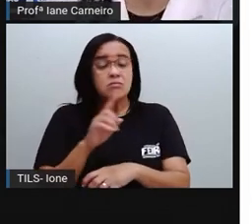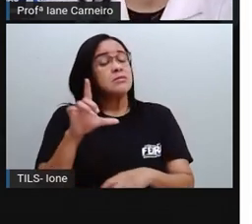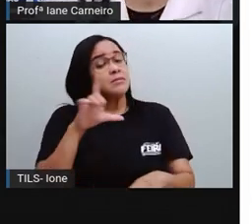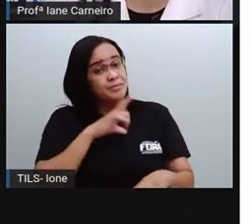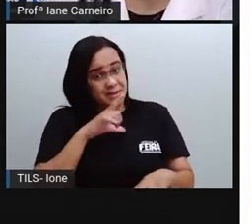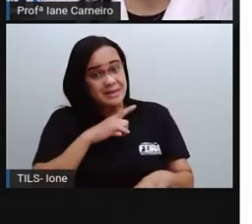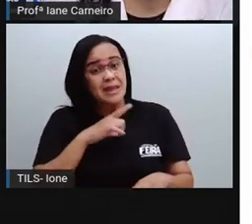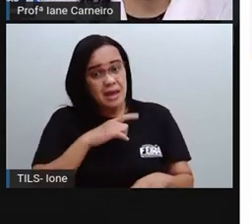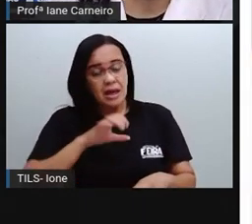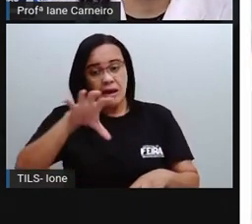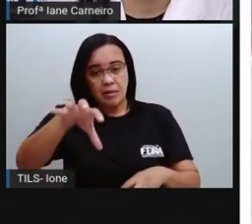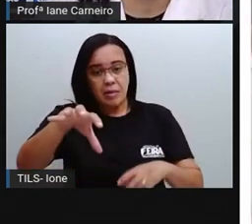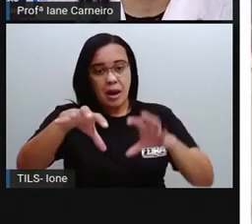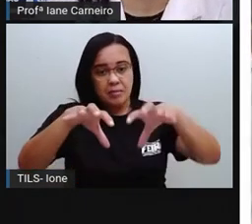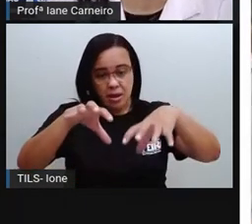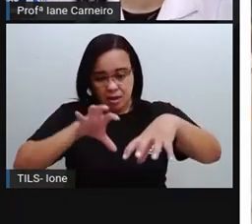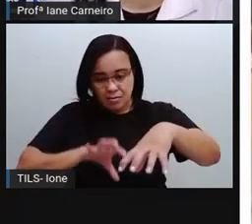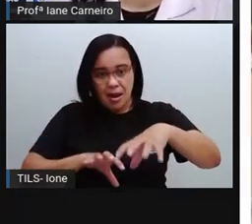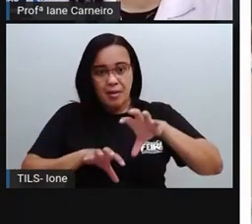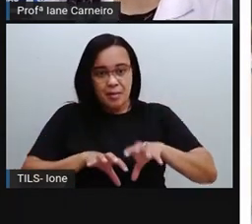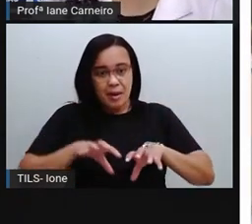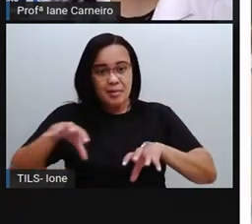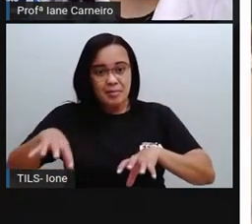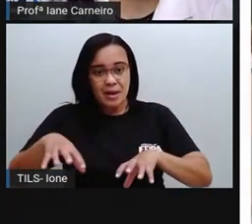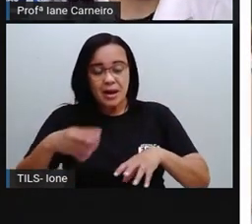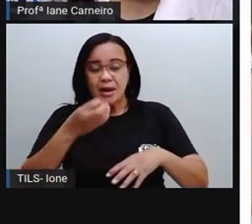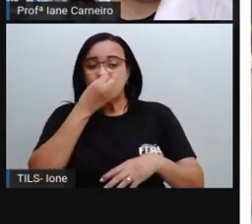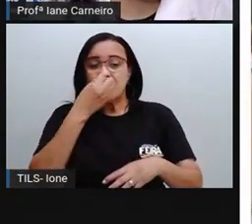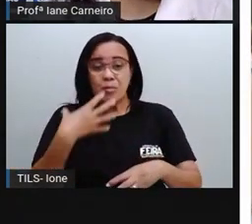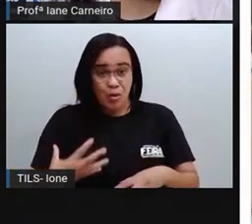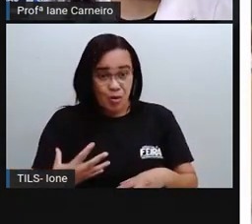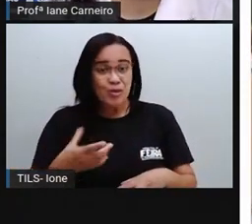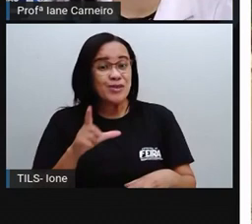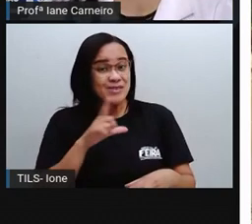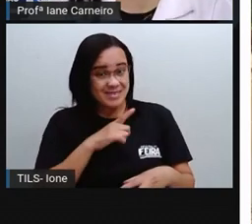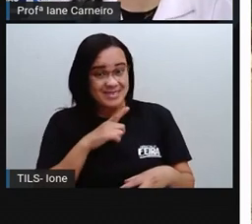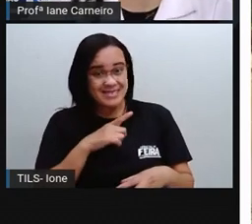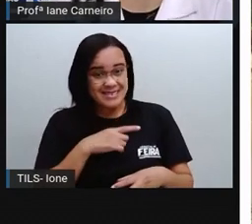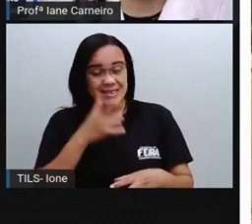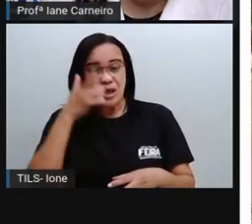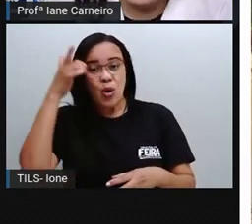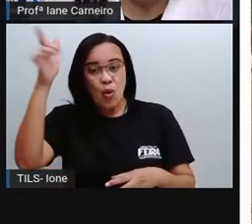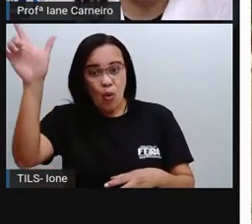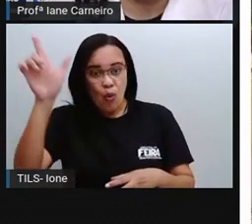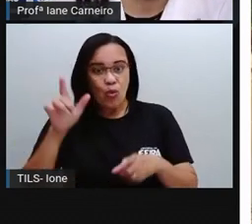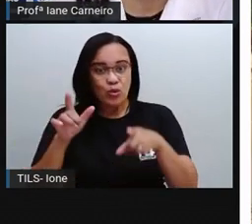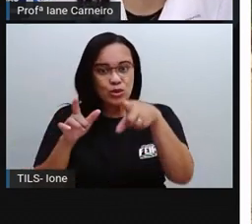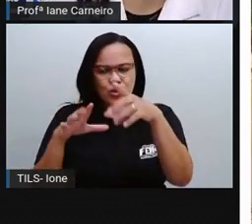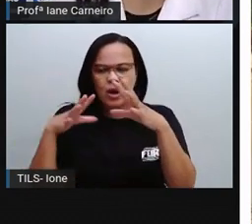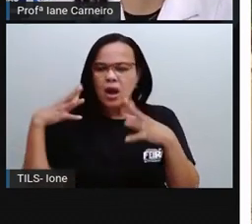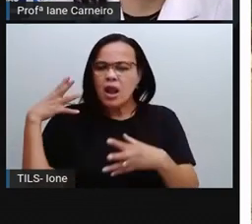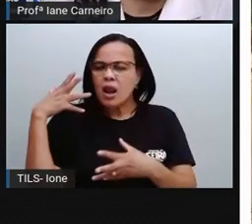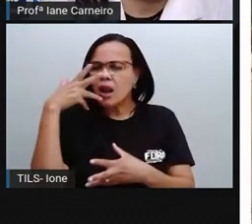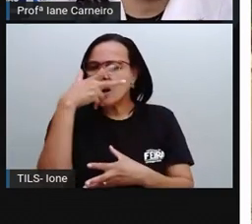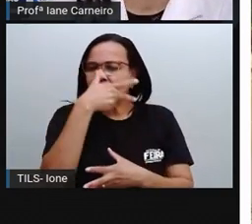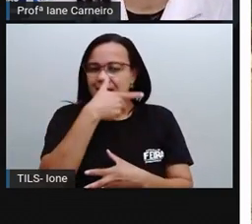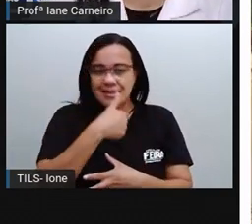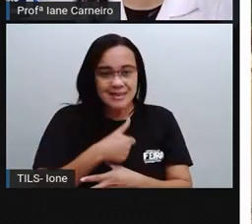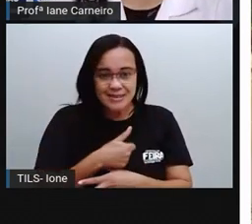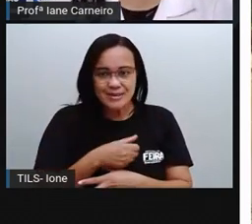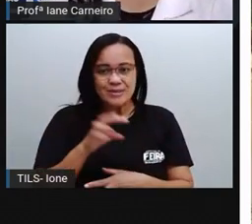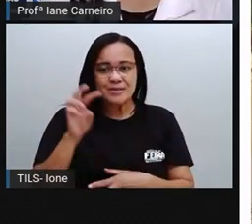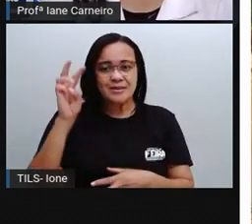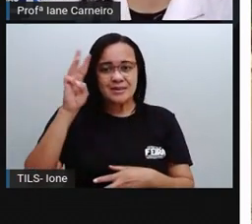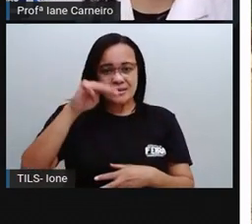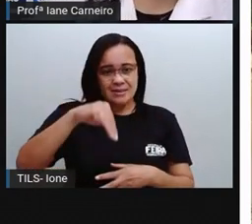que não sofrem tanto. Olha só que lugar lindo que fica em nosso Nordeste, ó, o Manguesal, que